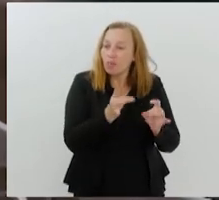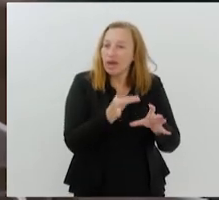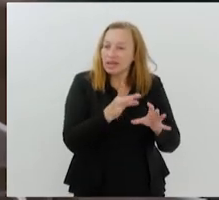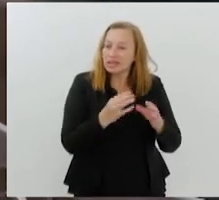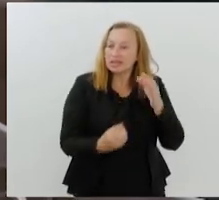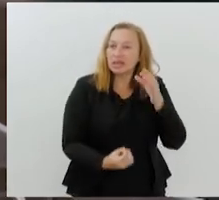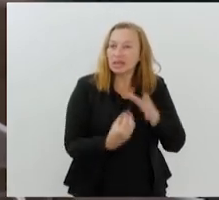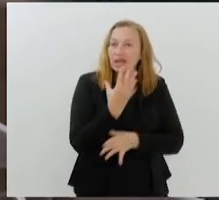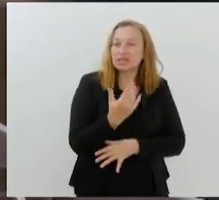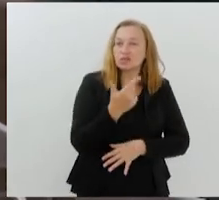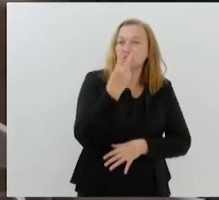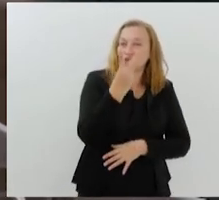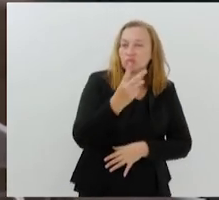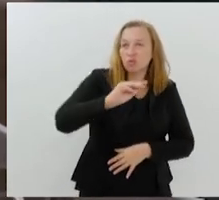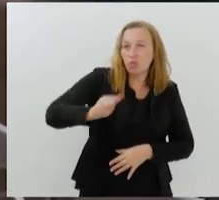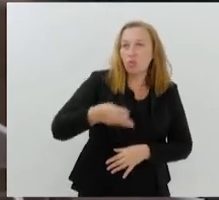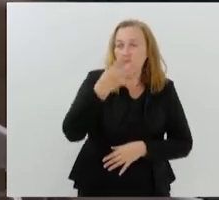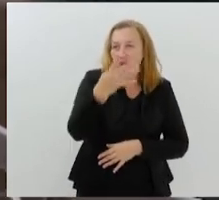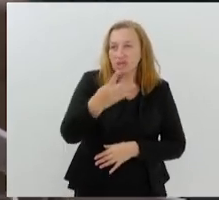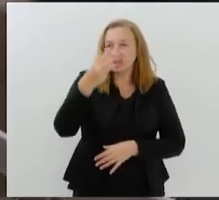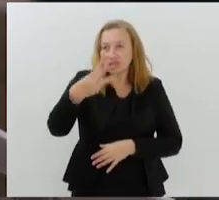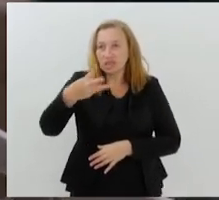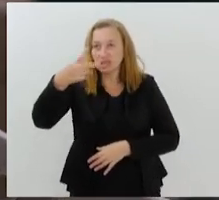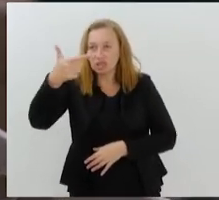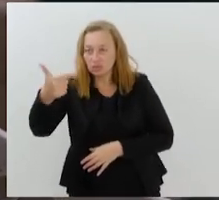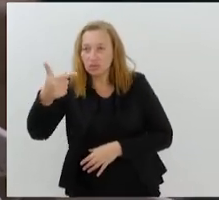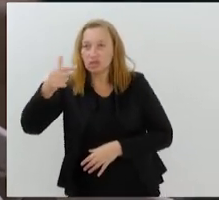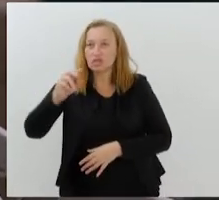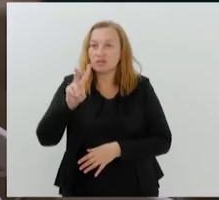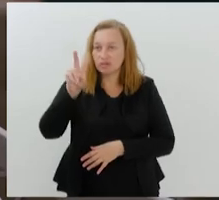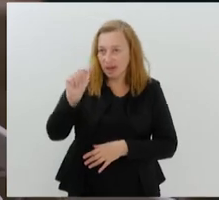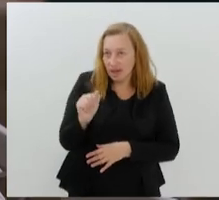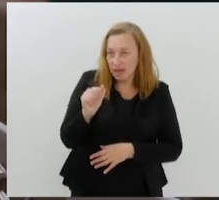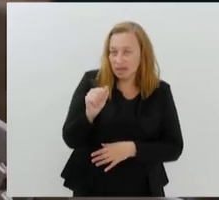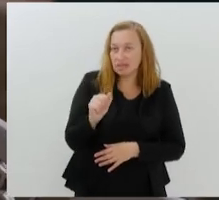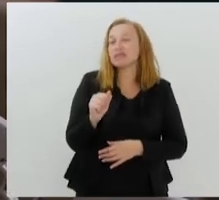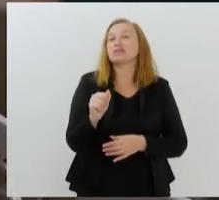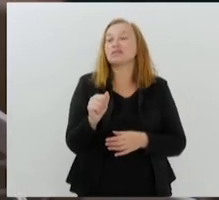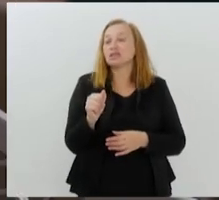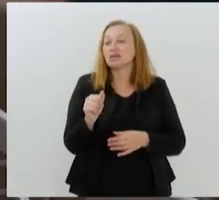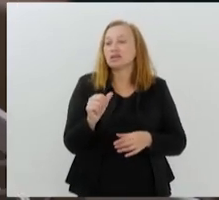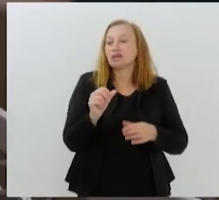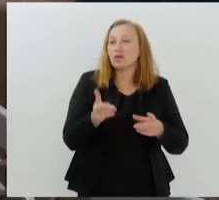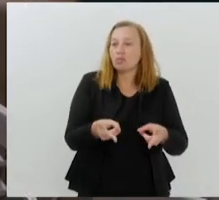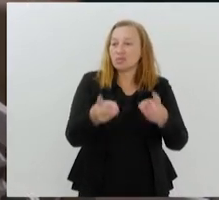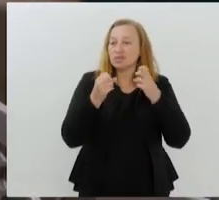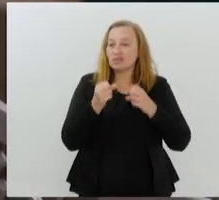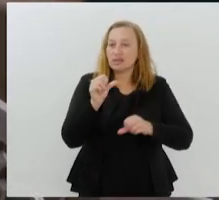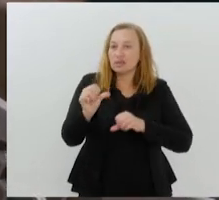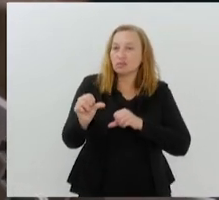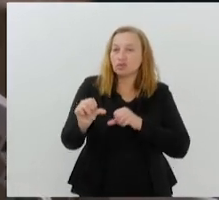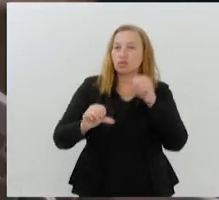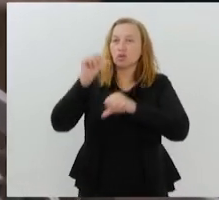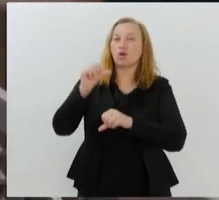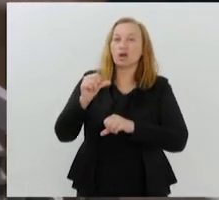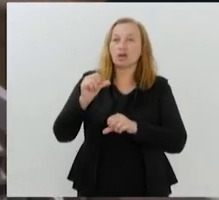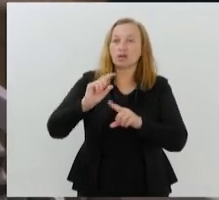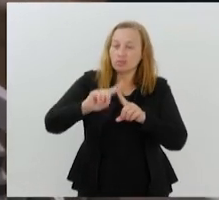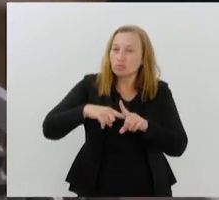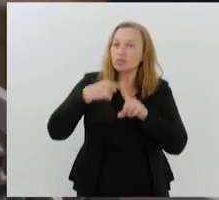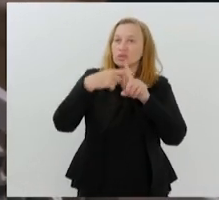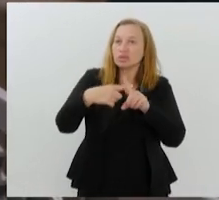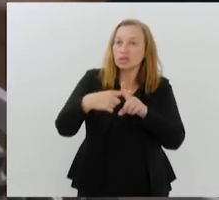vagas, reverteu o quadro observado nos últimos meses e apresentou o saldo positivo no